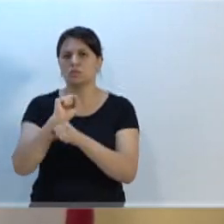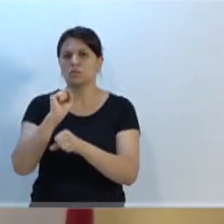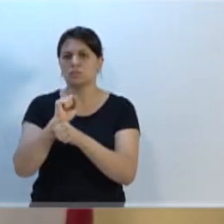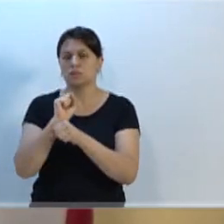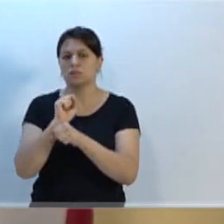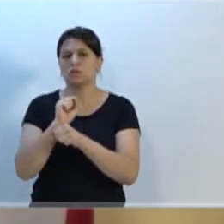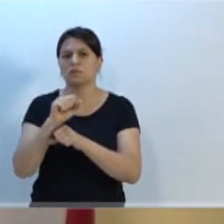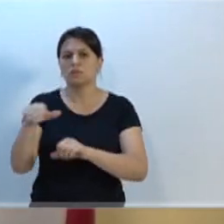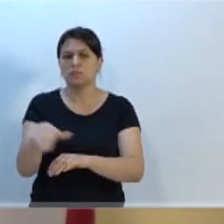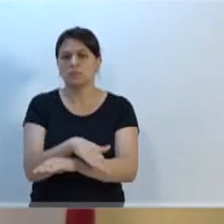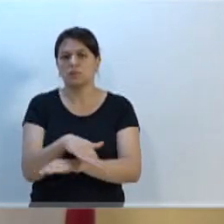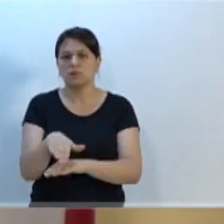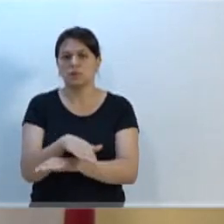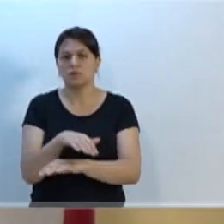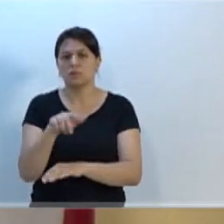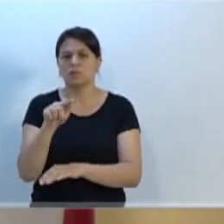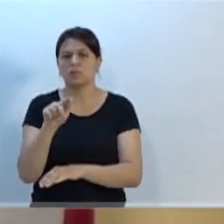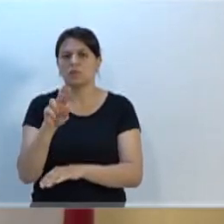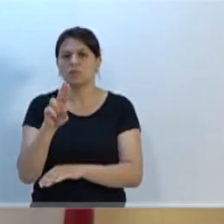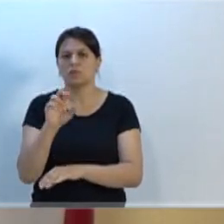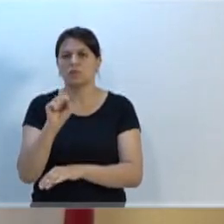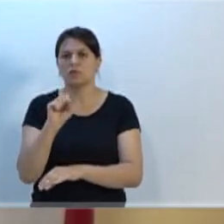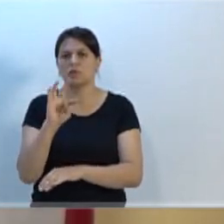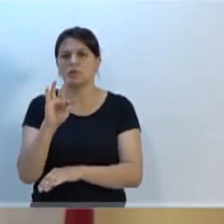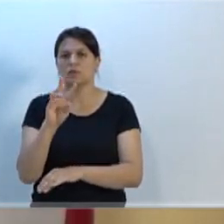a Rua Gustavo Zimmermann, como também na Walter Knesa. Obrigado, Sr. Presidente.